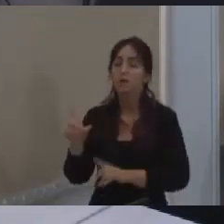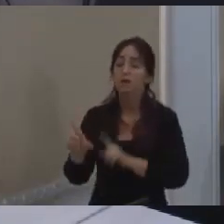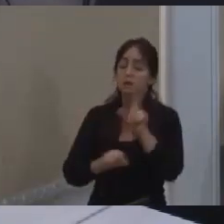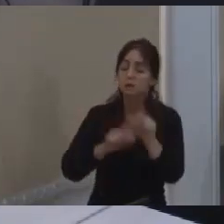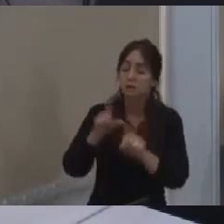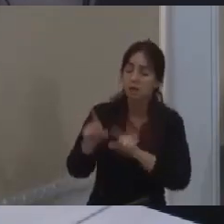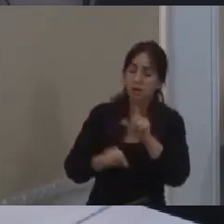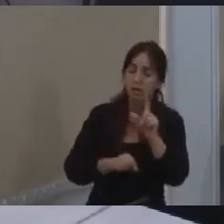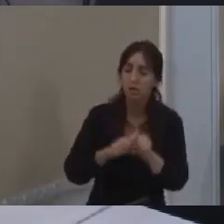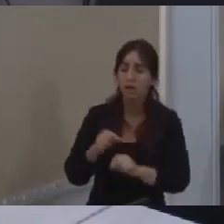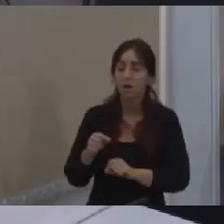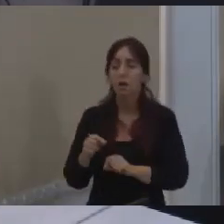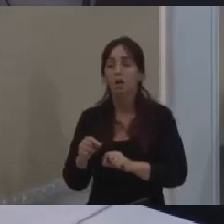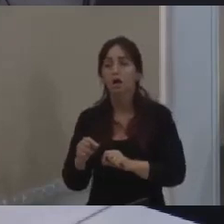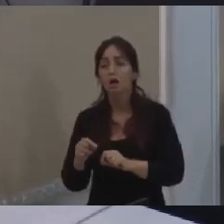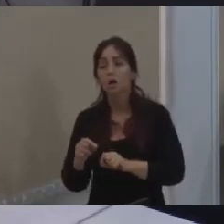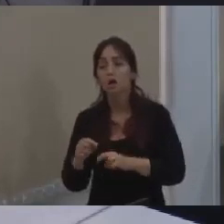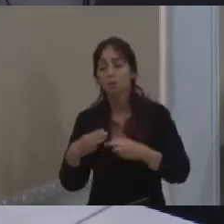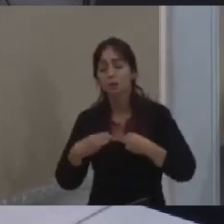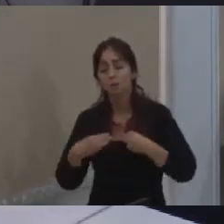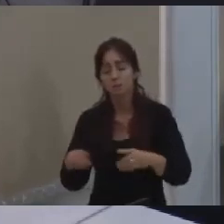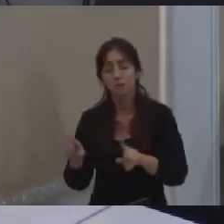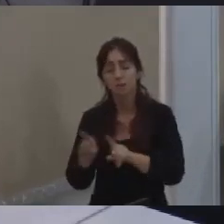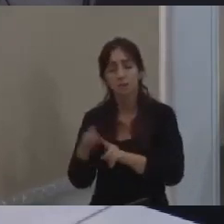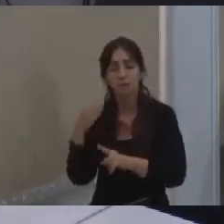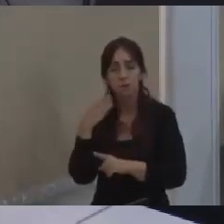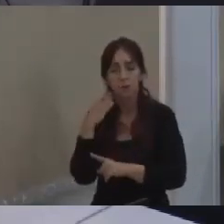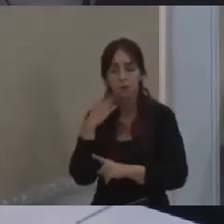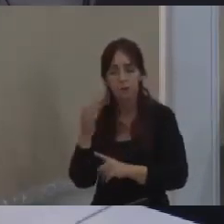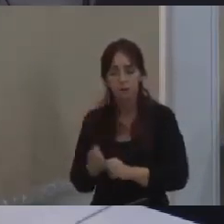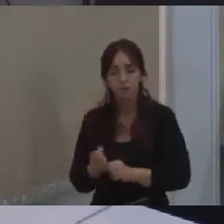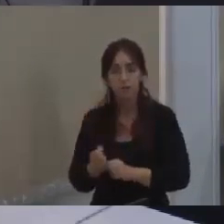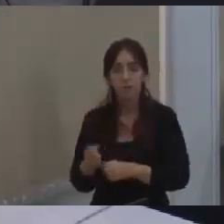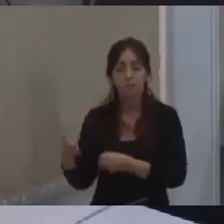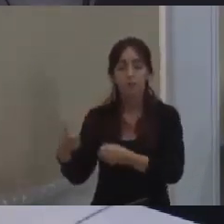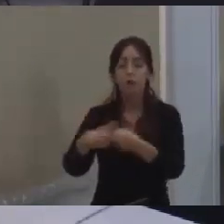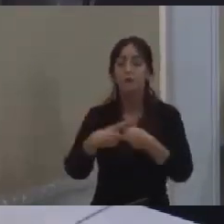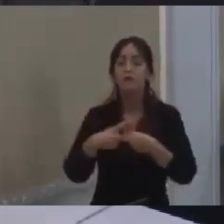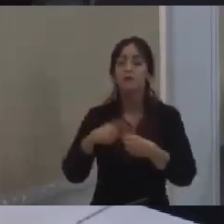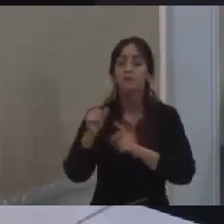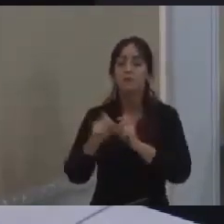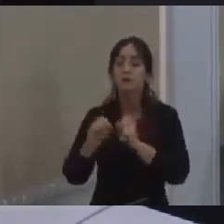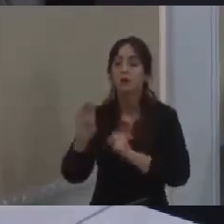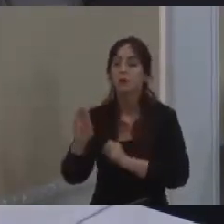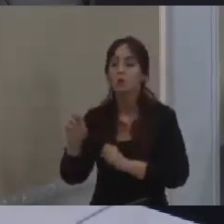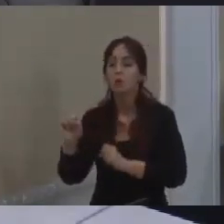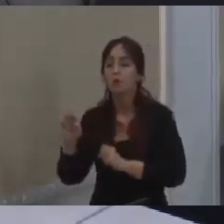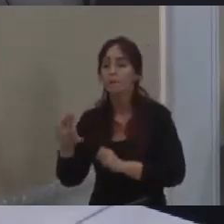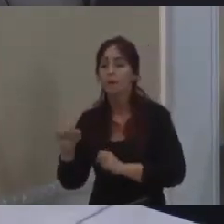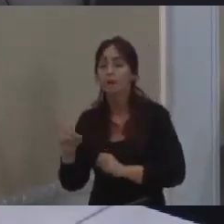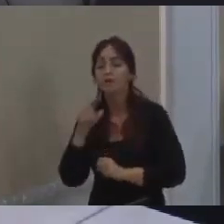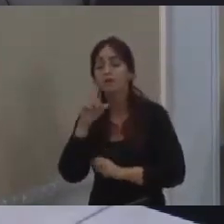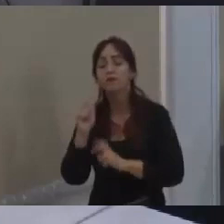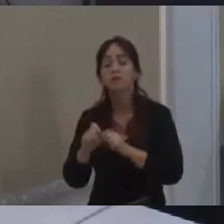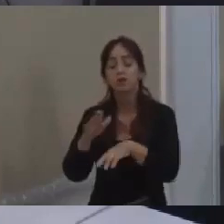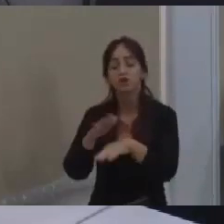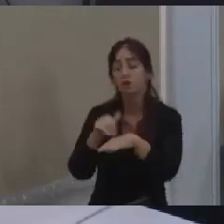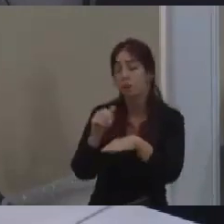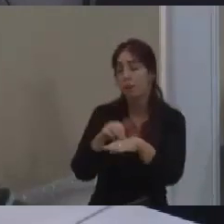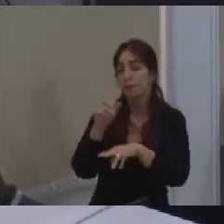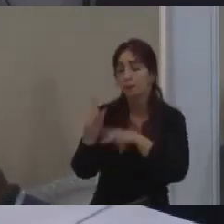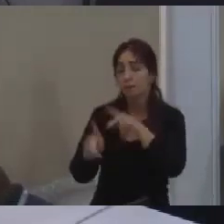pelo Ministério das Cidades e pela Caixa, o município, aí no caso da Urbel, vai fazer um chamamento público